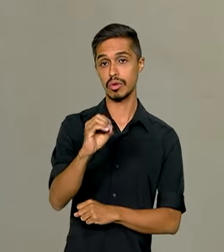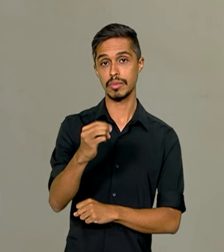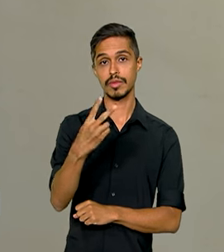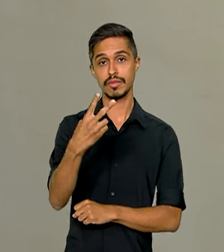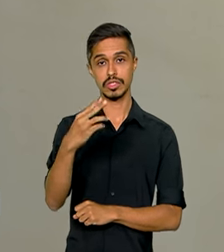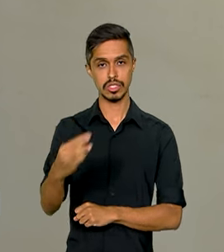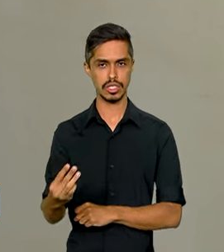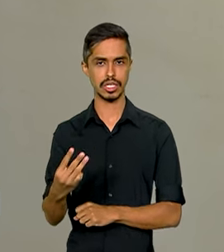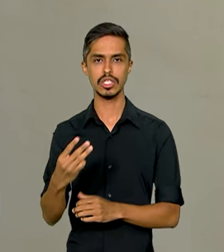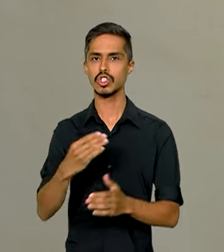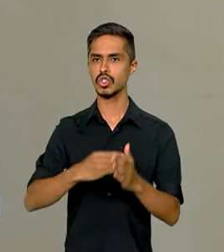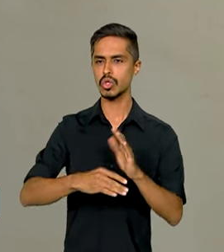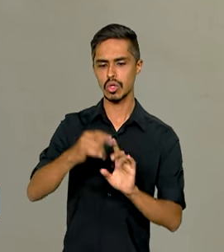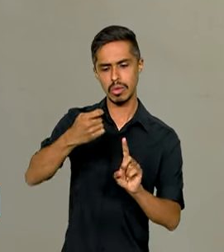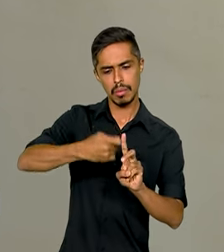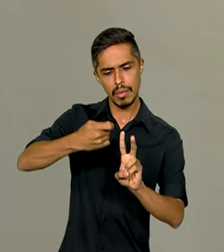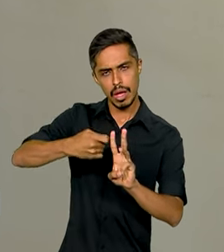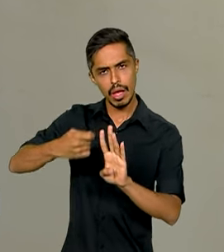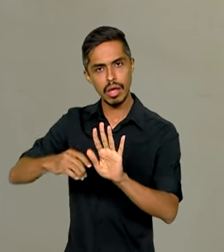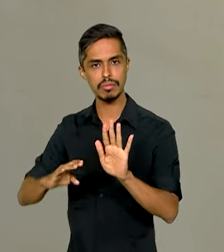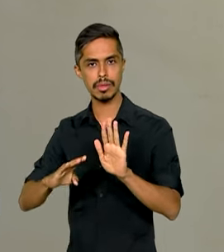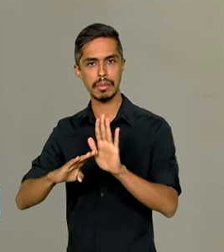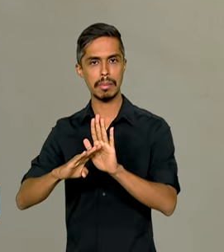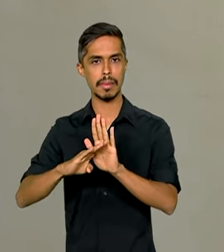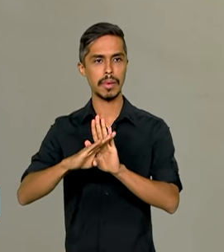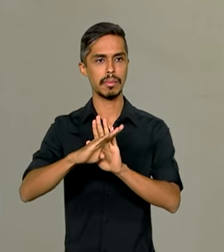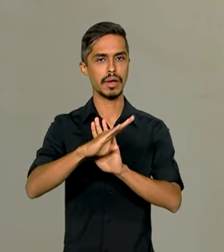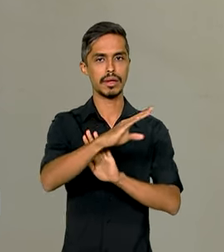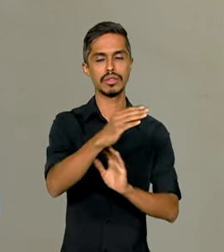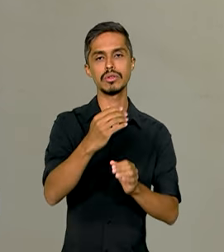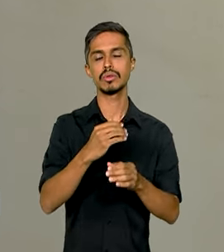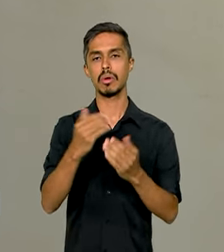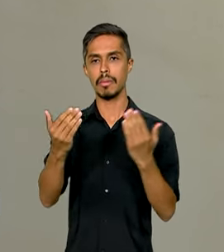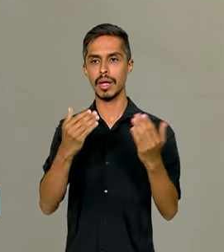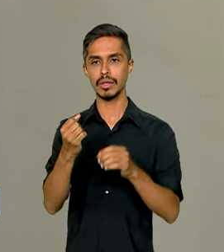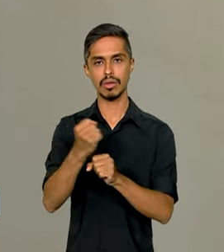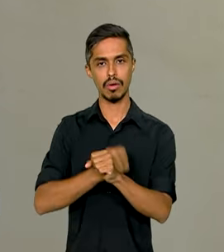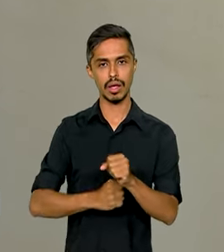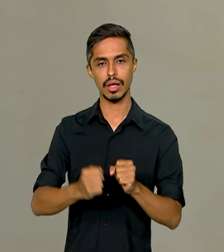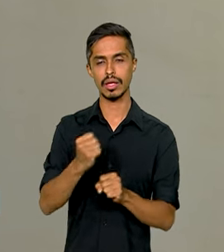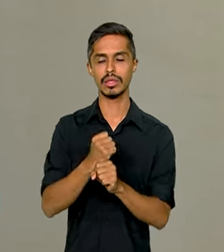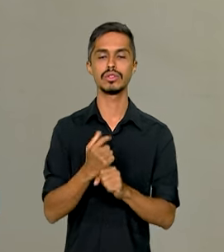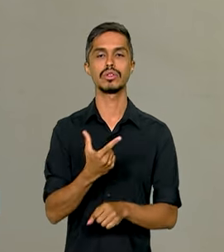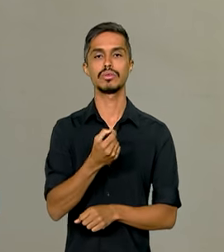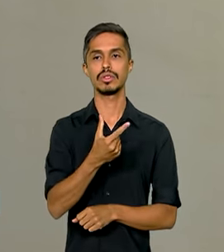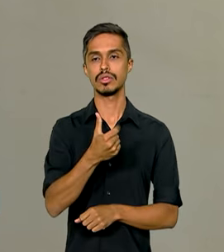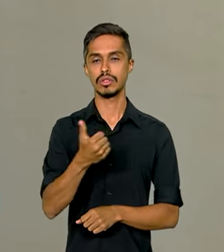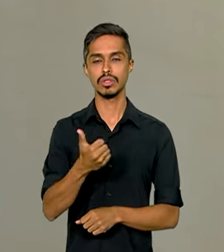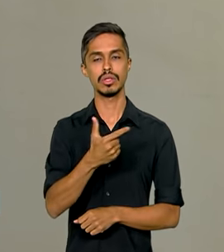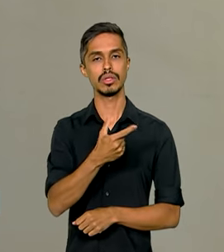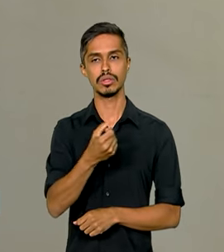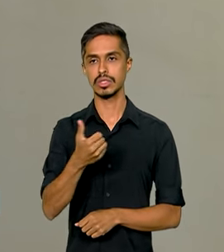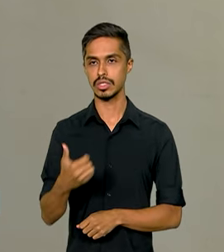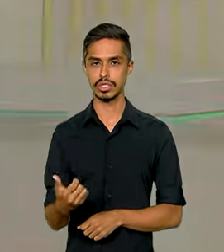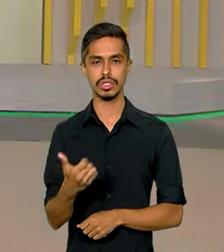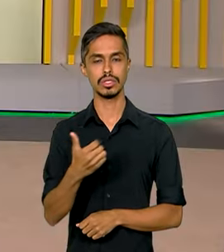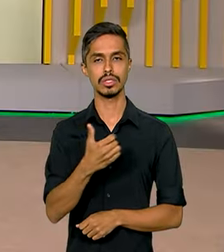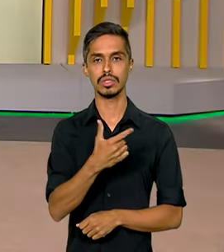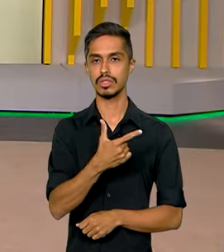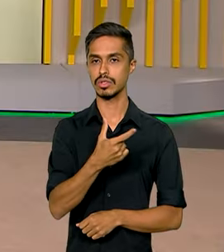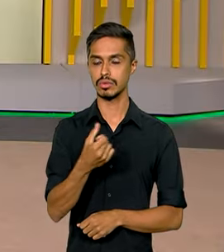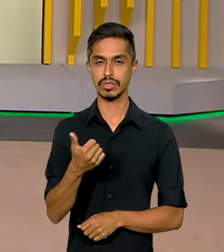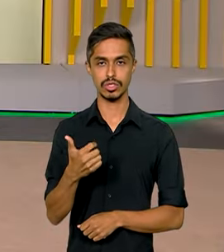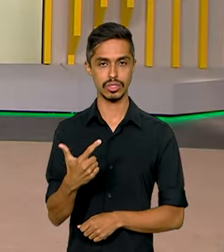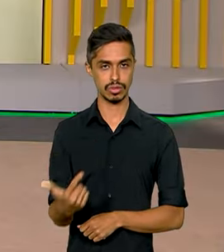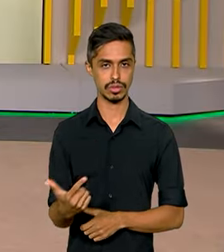resultados mensais foram superiores aos anuais de 2020, 2021 e 2022, Pablo. Ótima